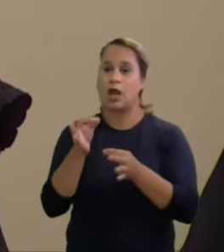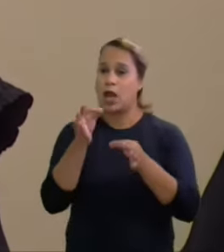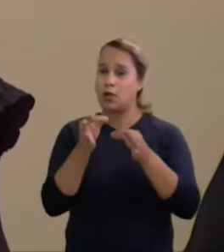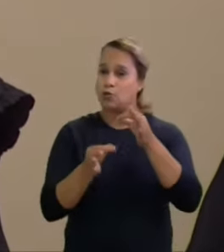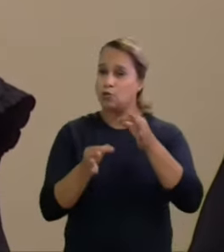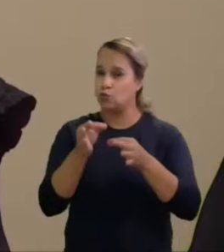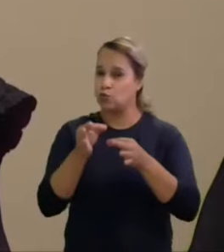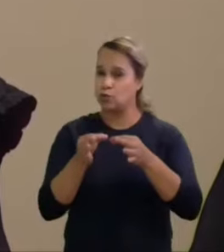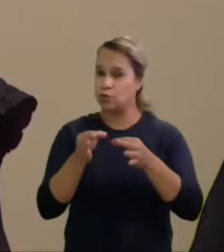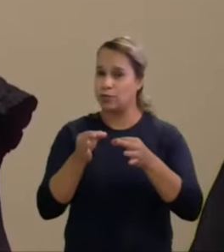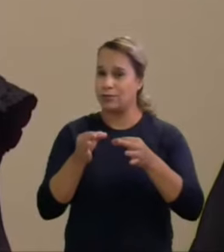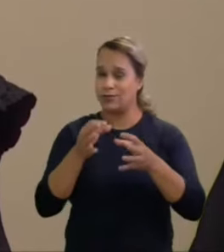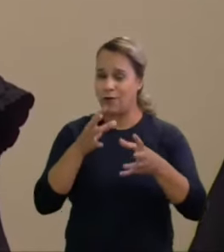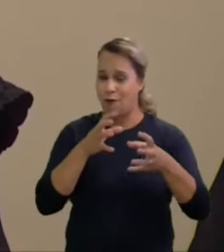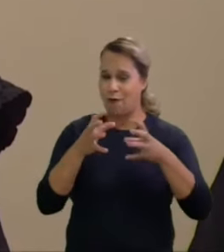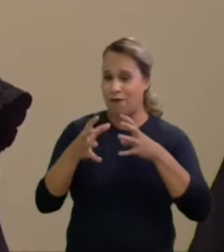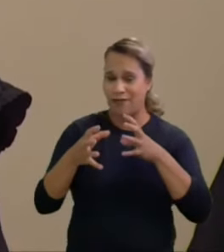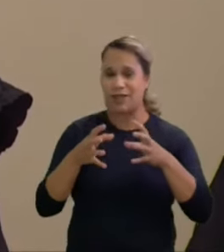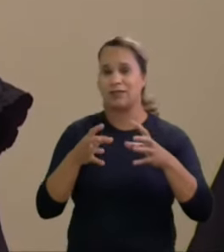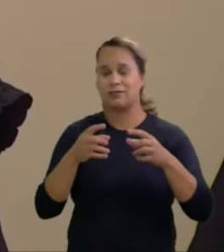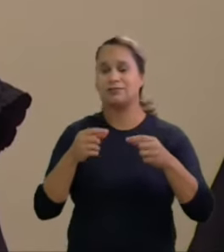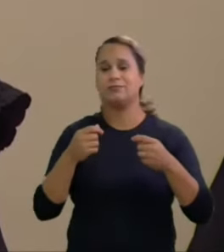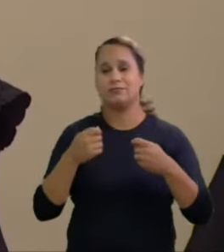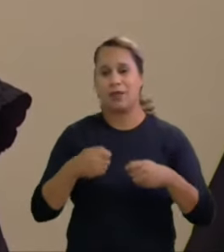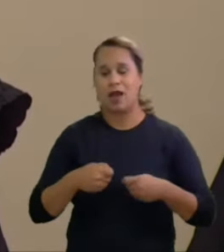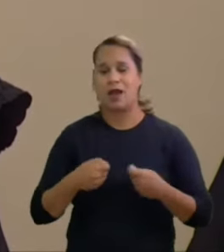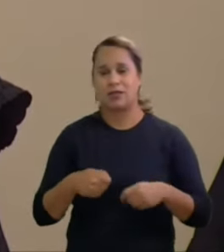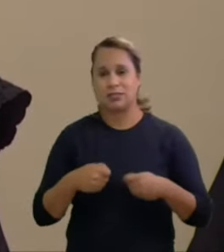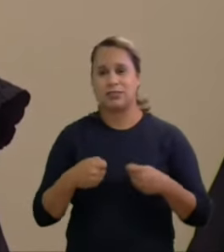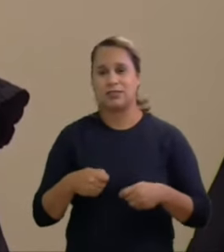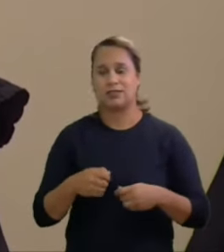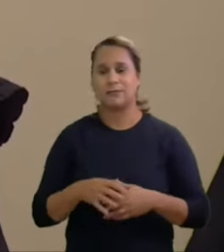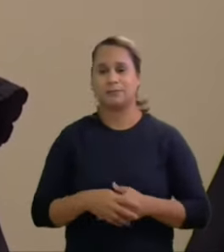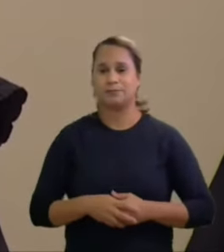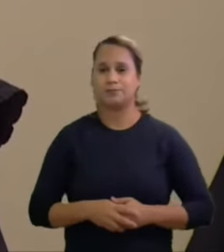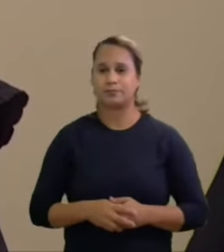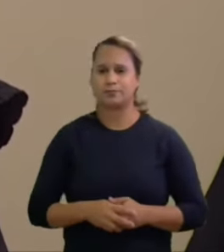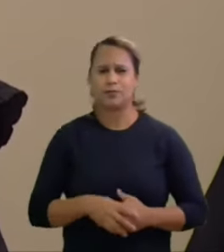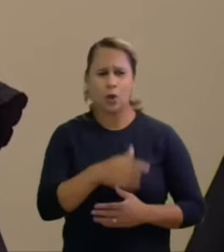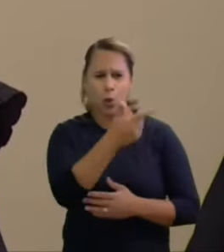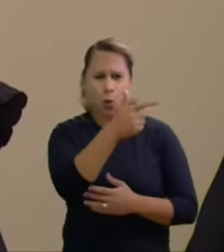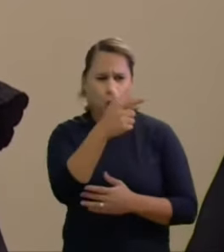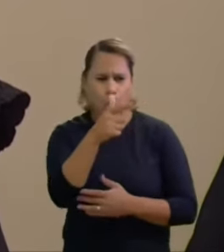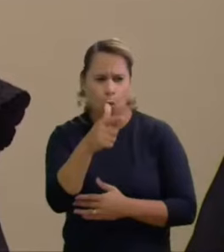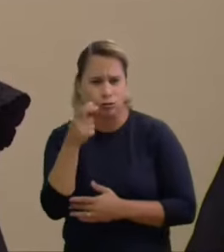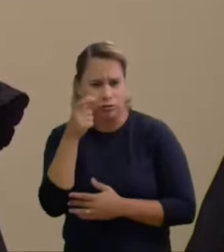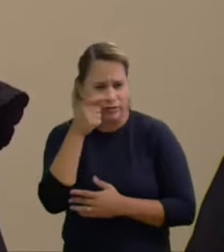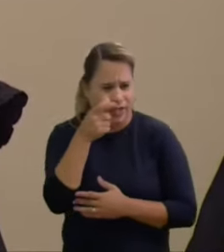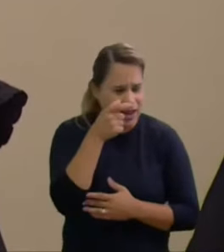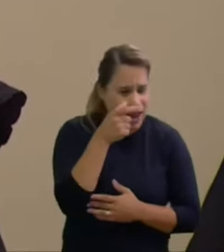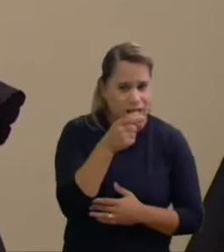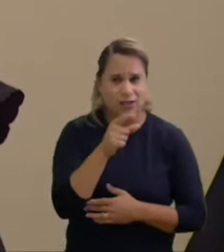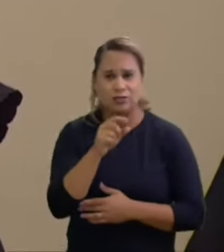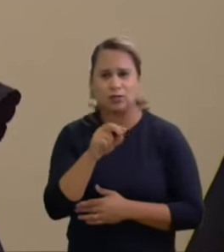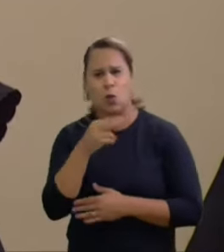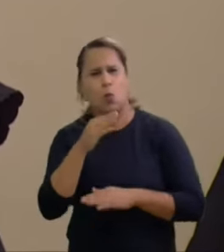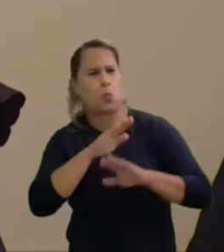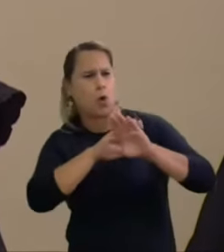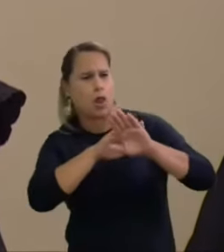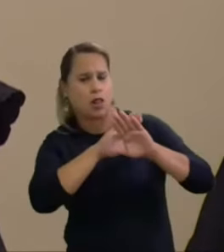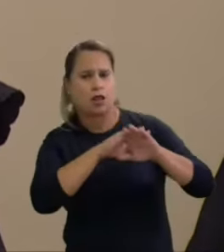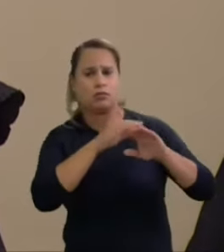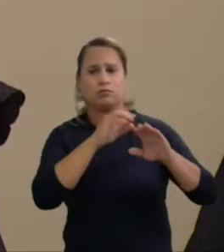e nunca deve se prestar para atender outros interesses sejam eles políticos ideológicos ou